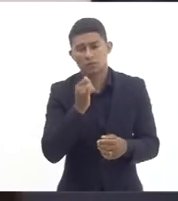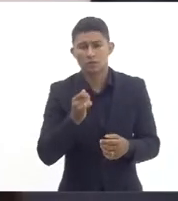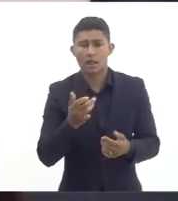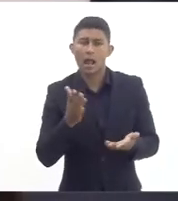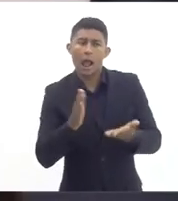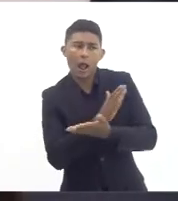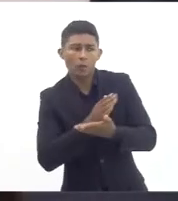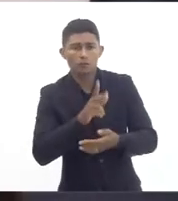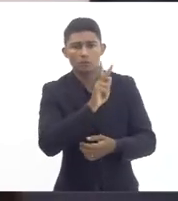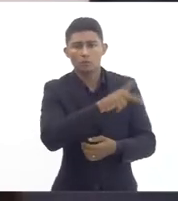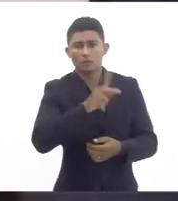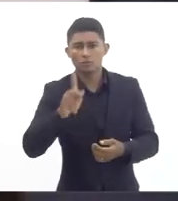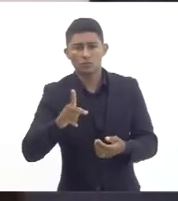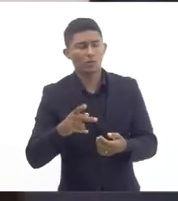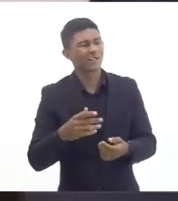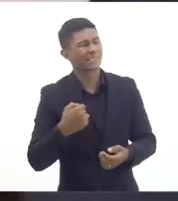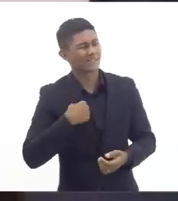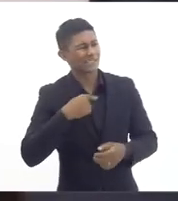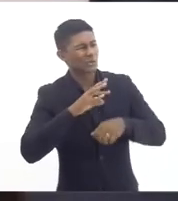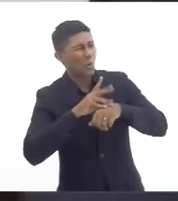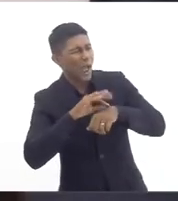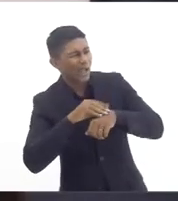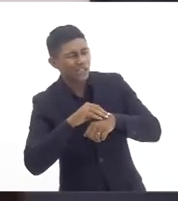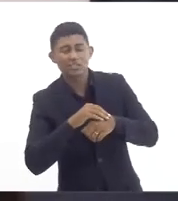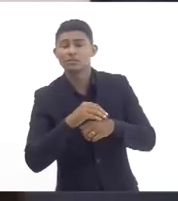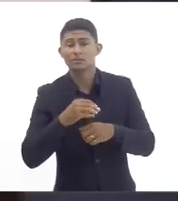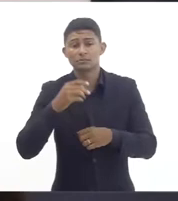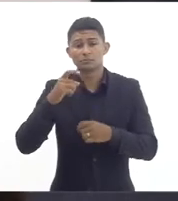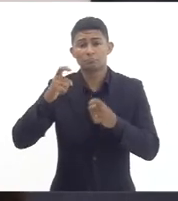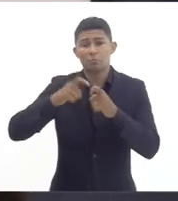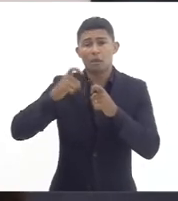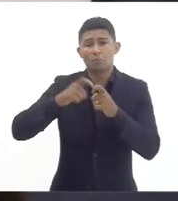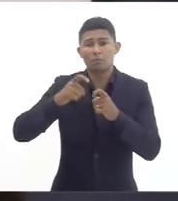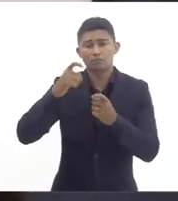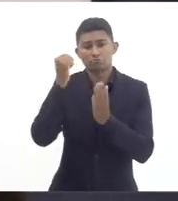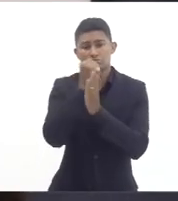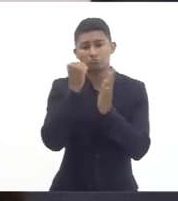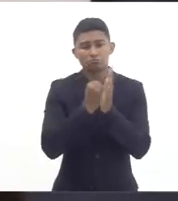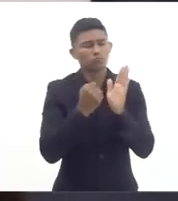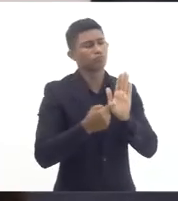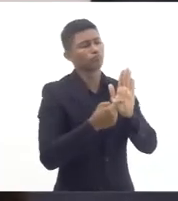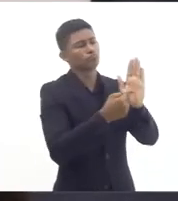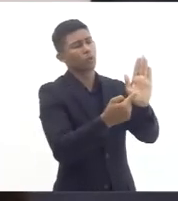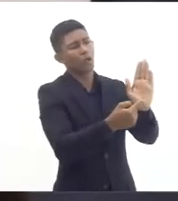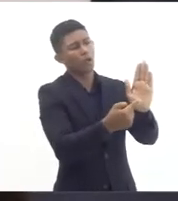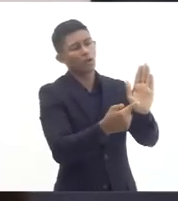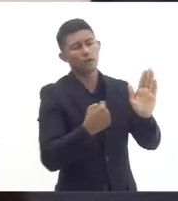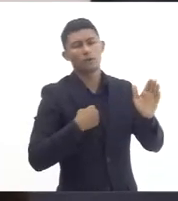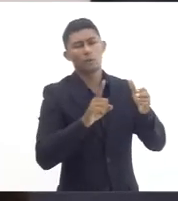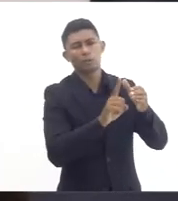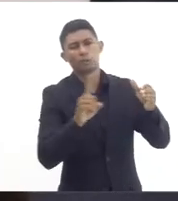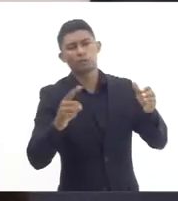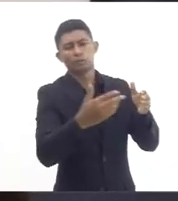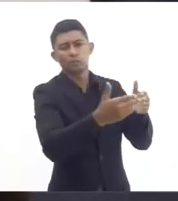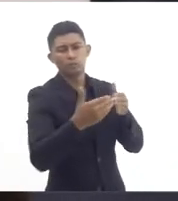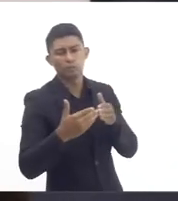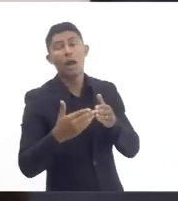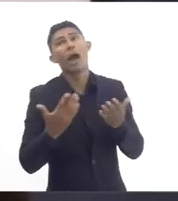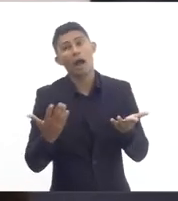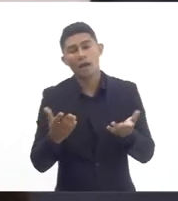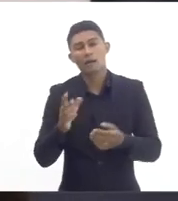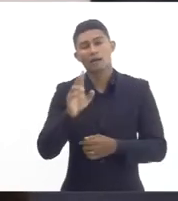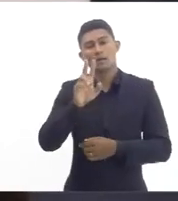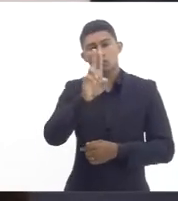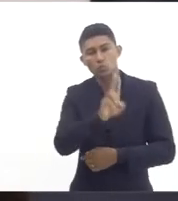médica então o GLP vinha nesta mão que era para complementar essa carência temporária hoje o